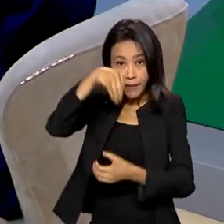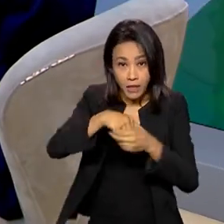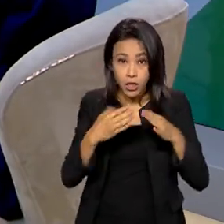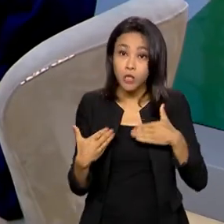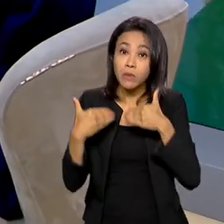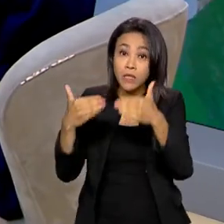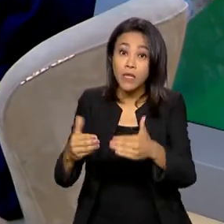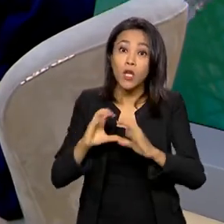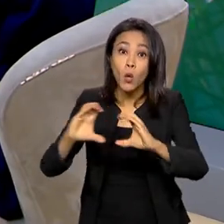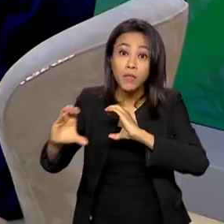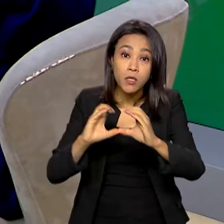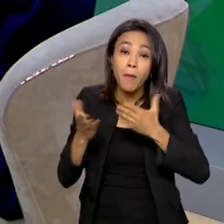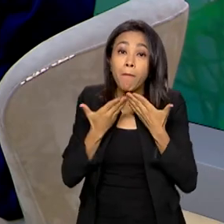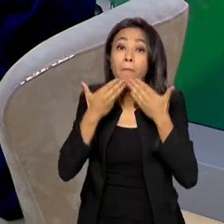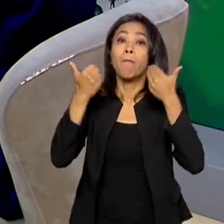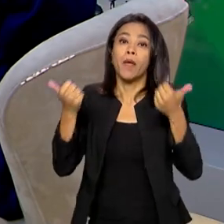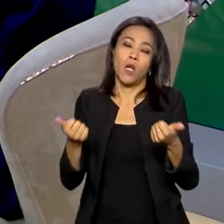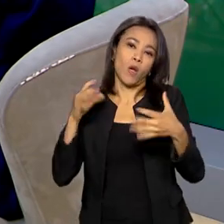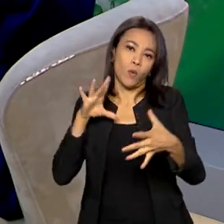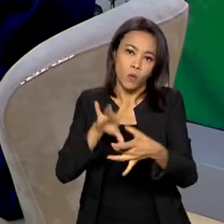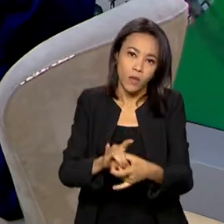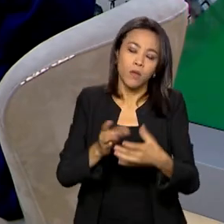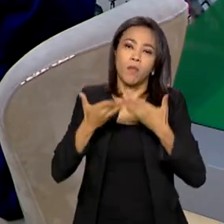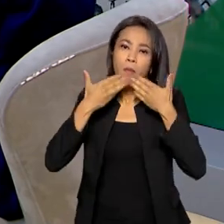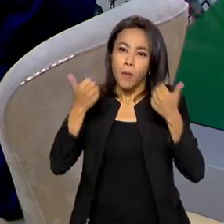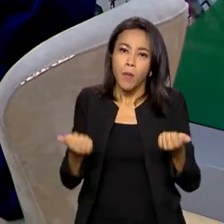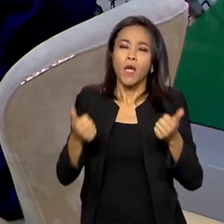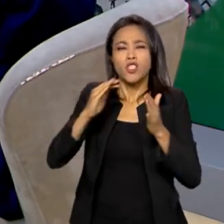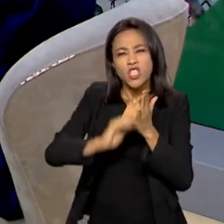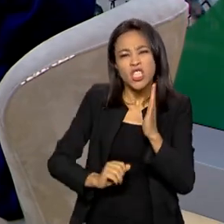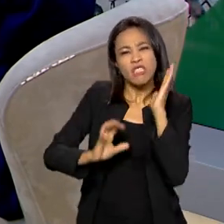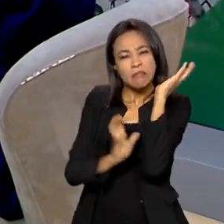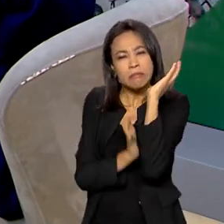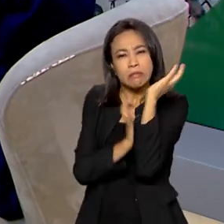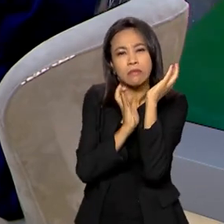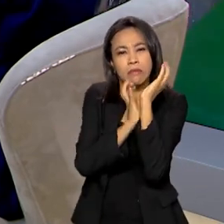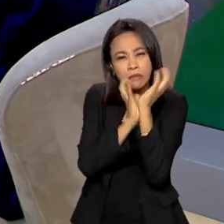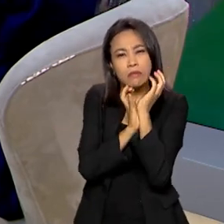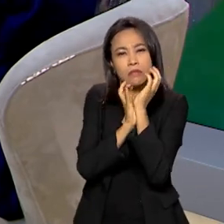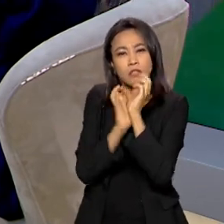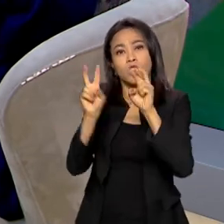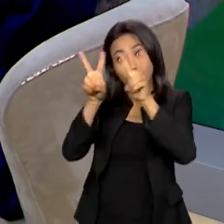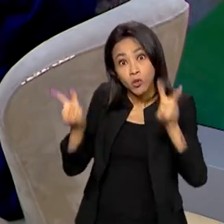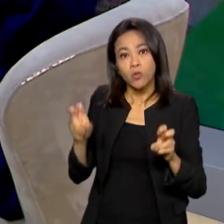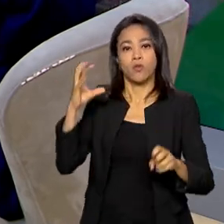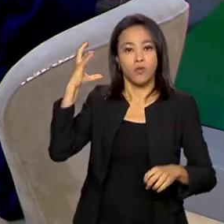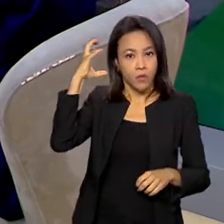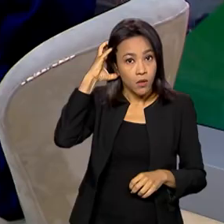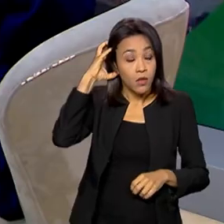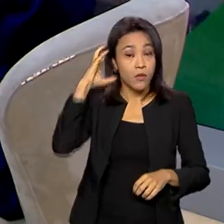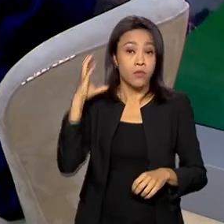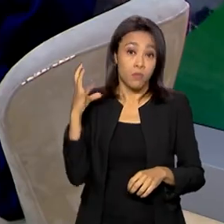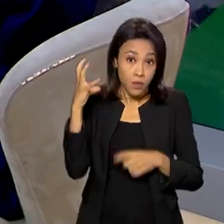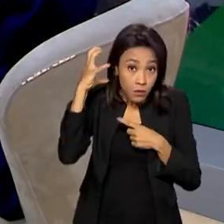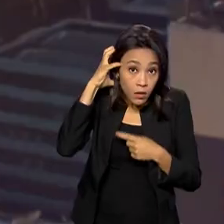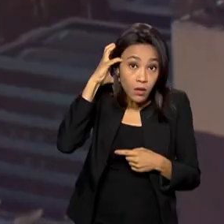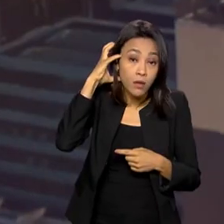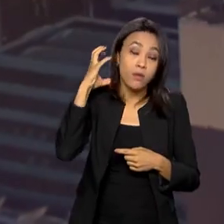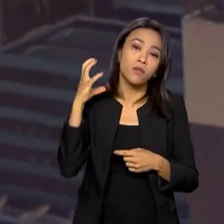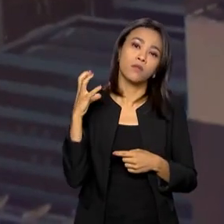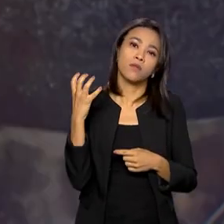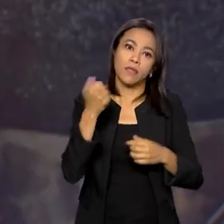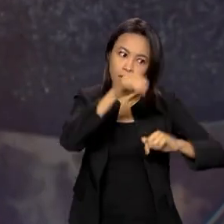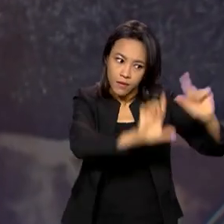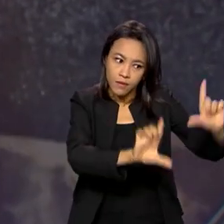ambiente de negócio, na desrevolamentação, na desburocratização. E isso para que o rádio, a